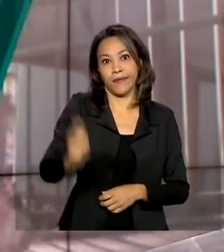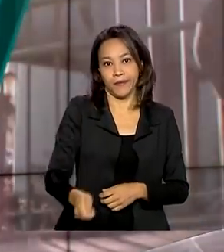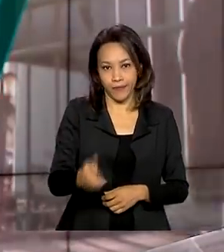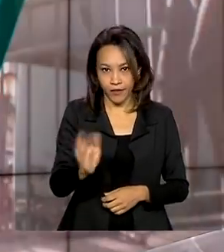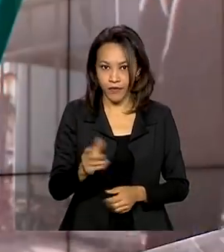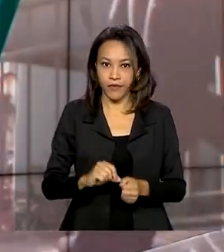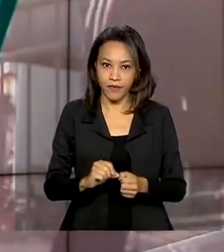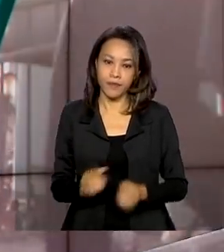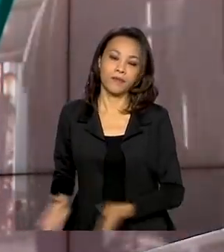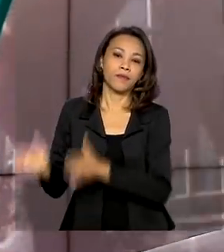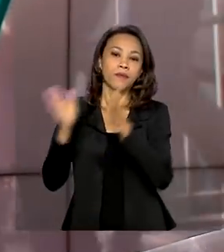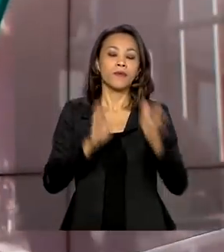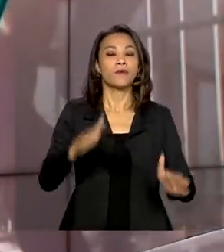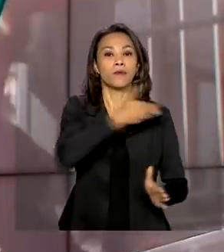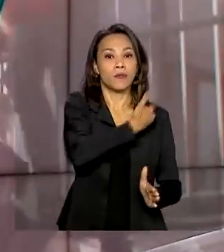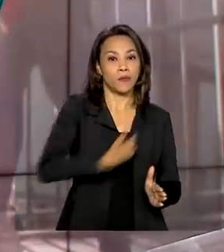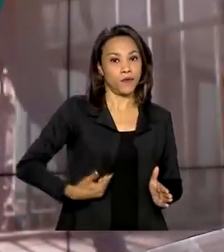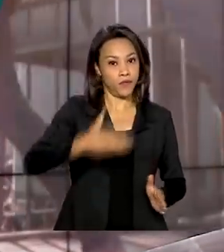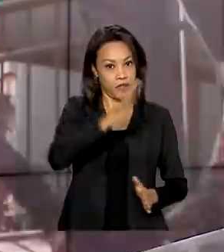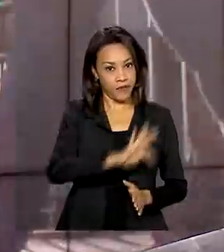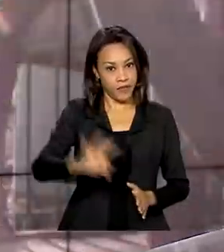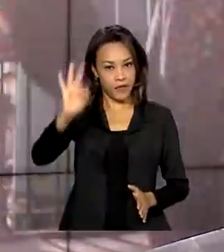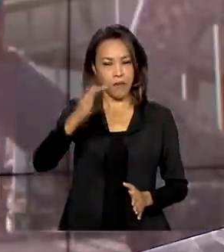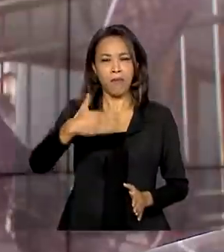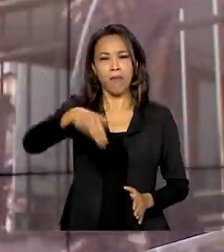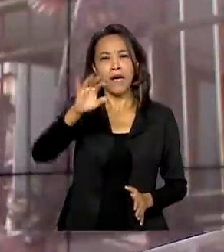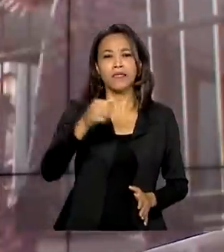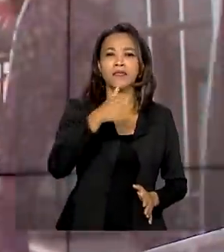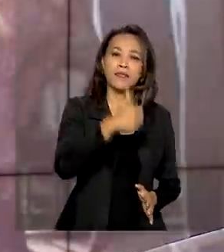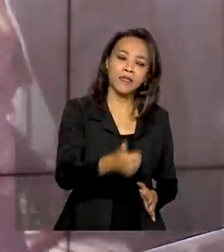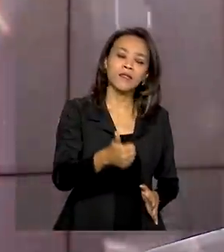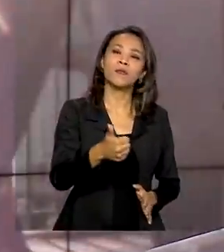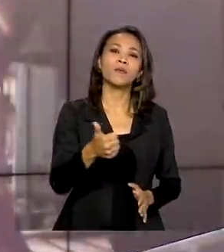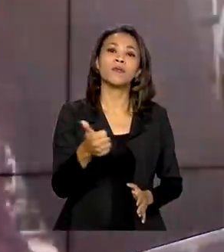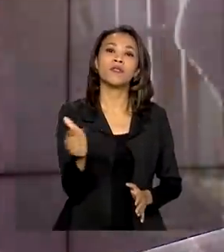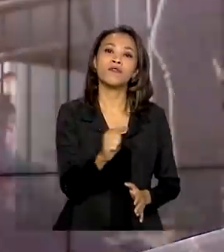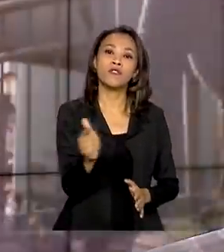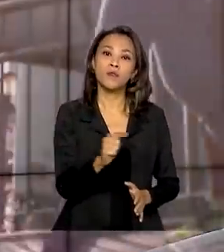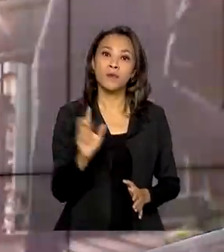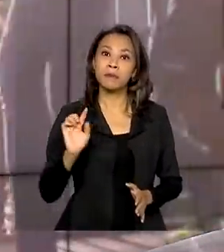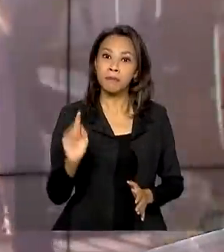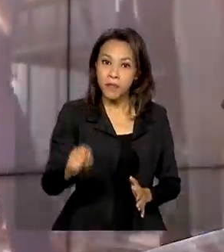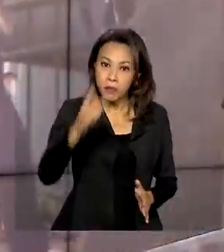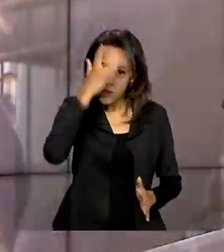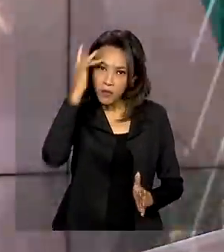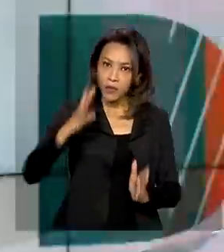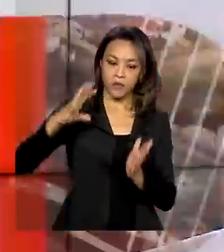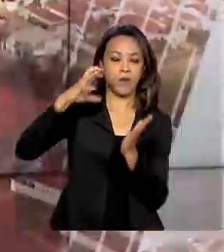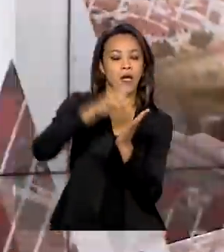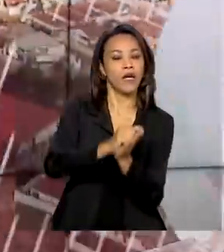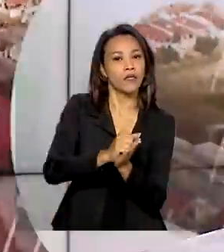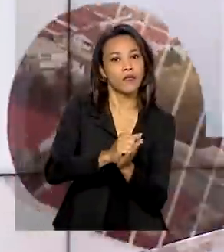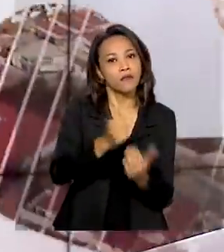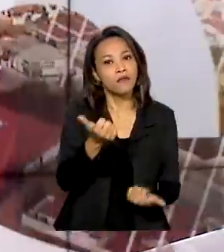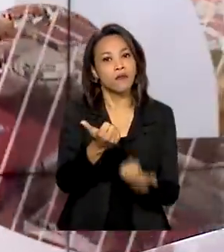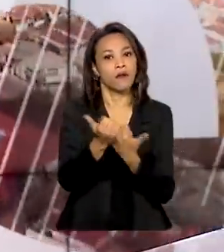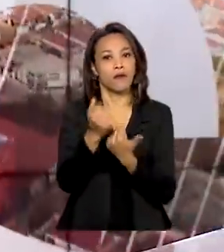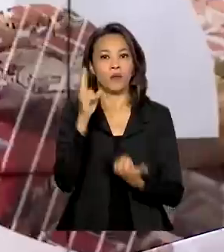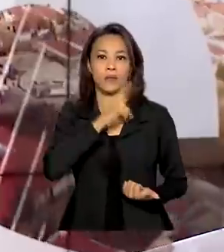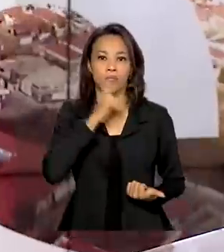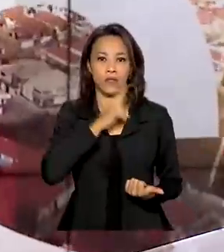O governo federal incluiu mais 122 mil pessoas no calendário de pagamentos do auxílio emergencial.